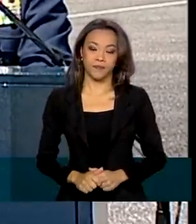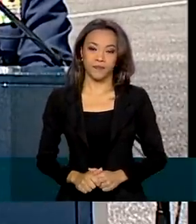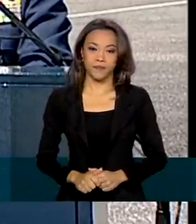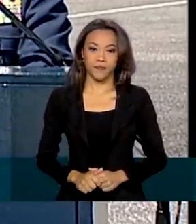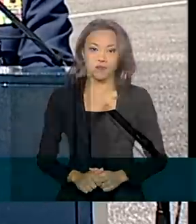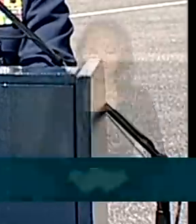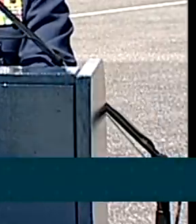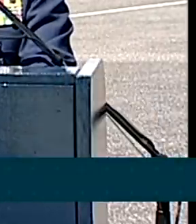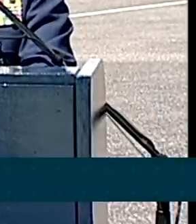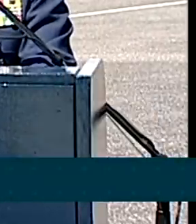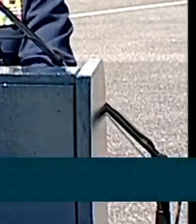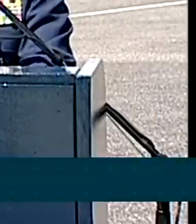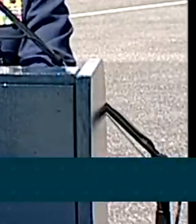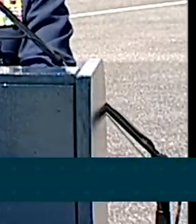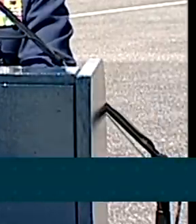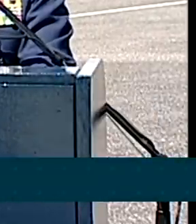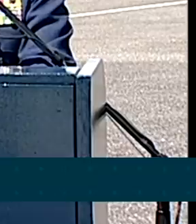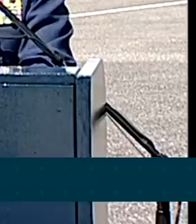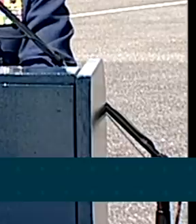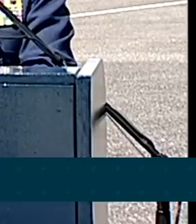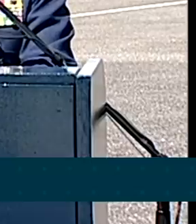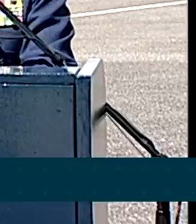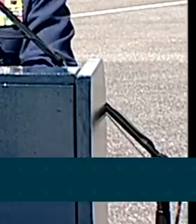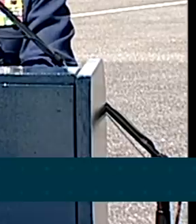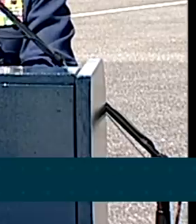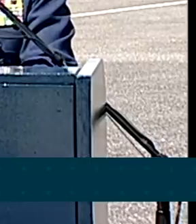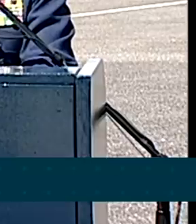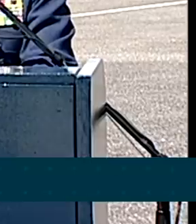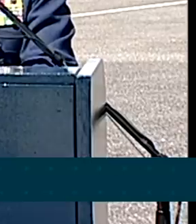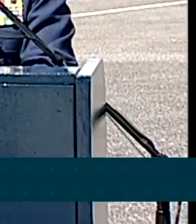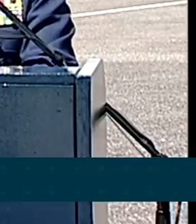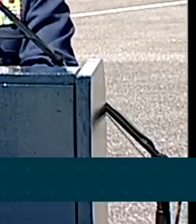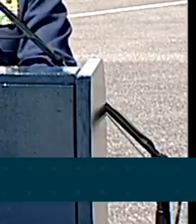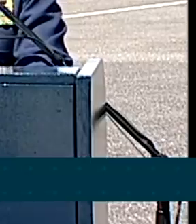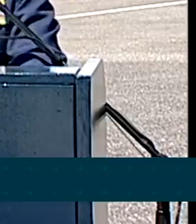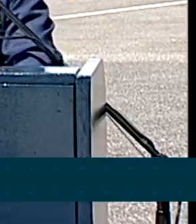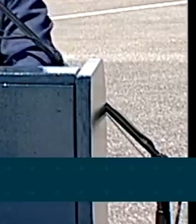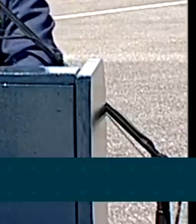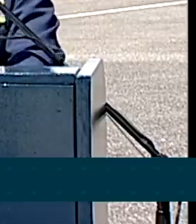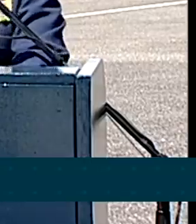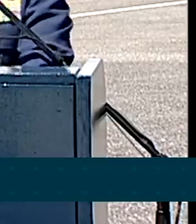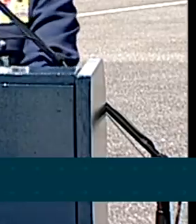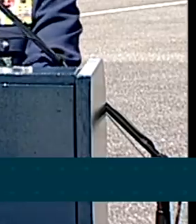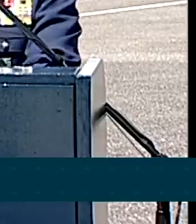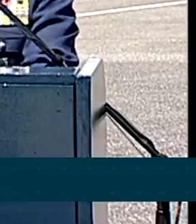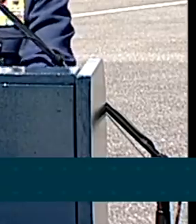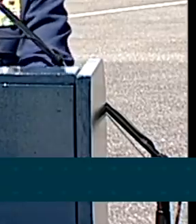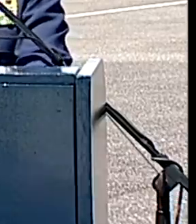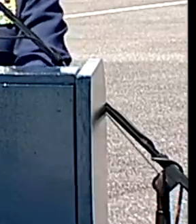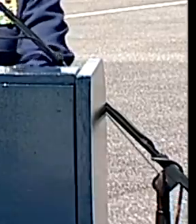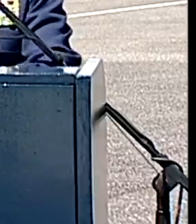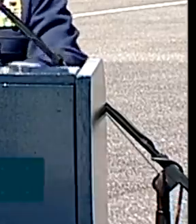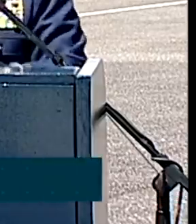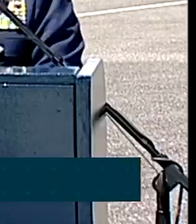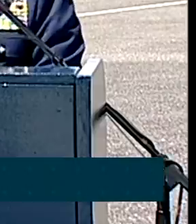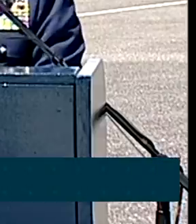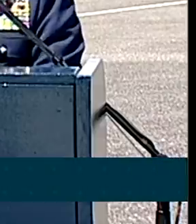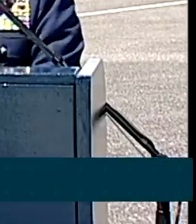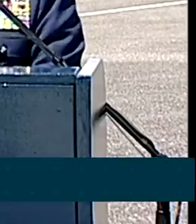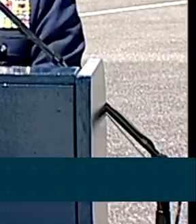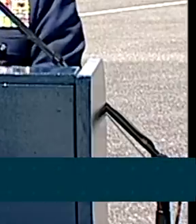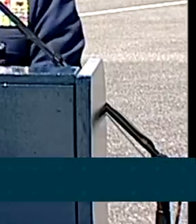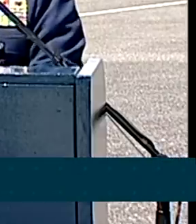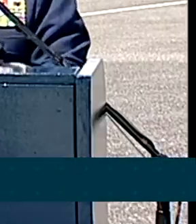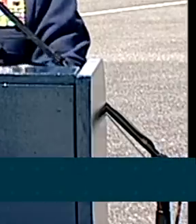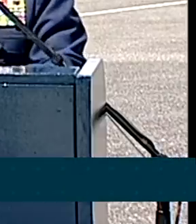um C-130 e um KC-390 transportando oxigênio líquido e gasoso do